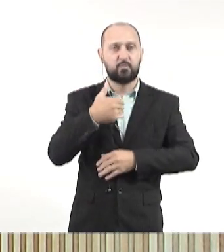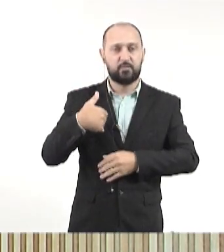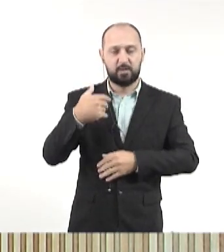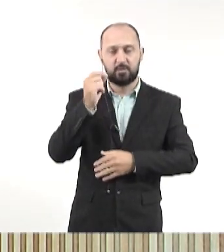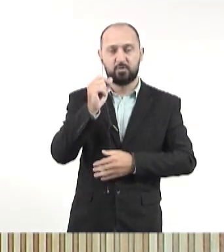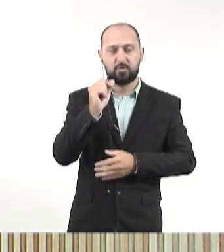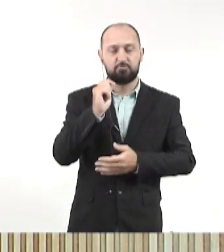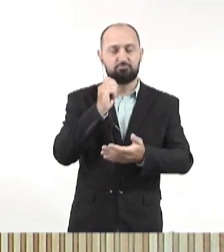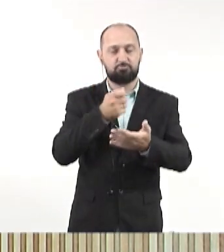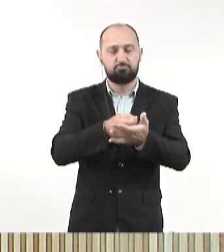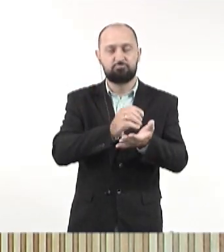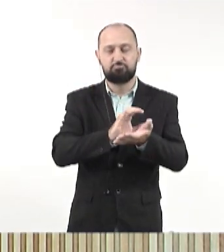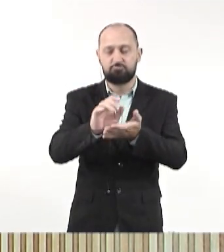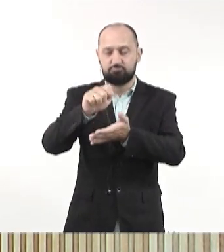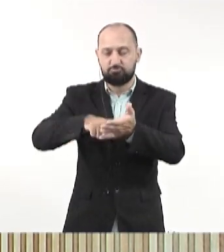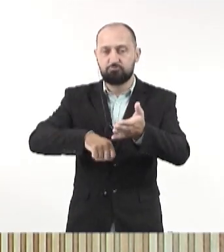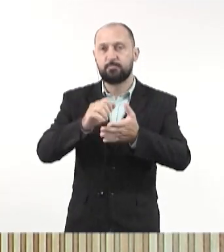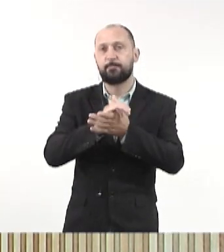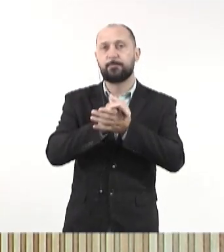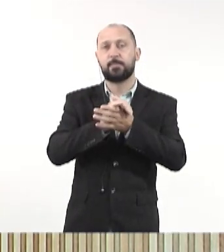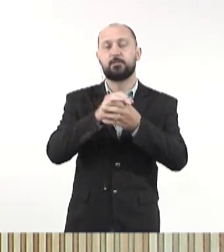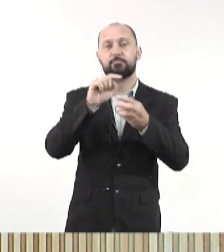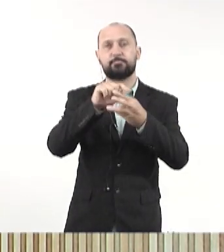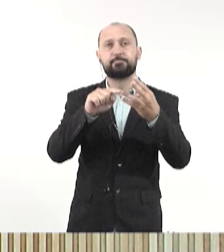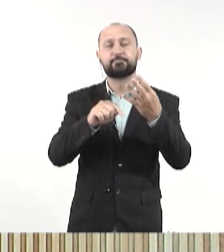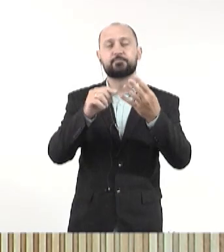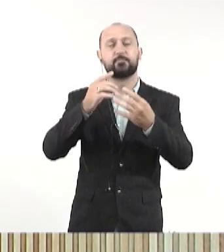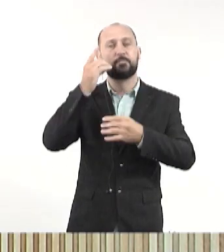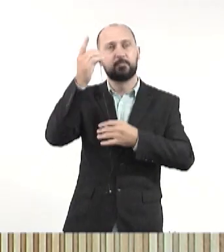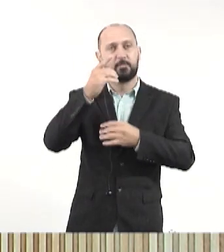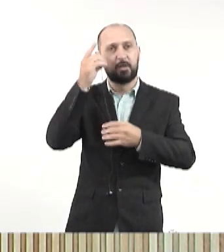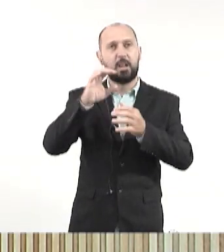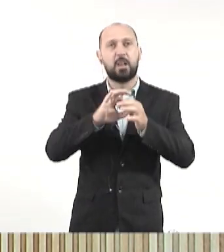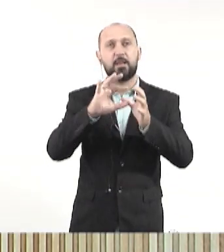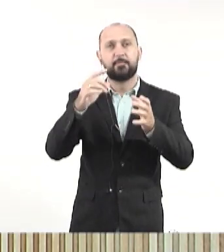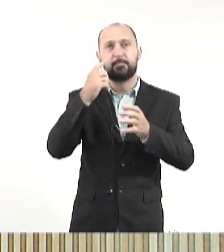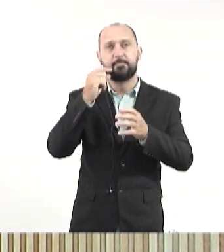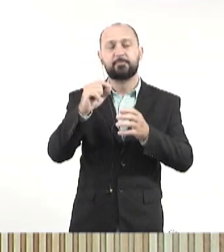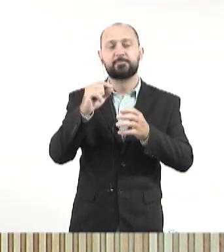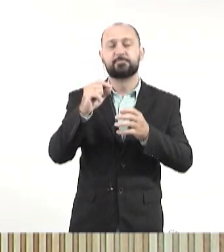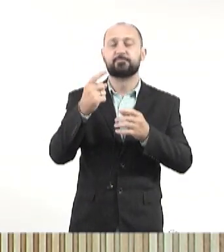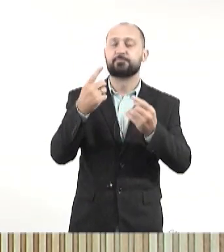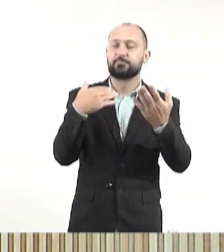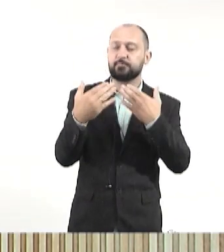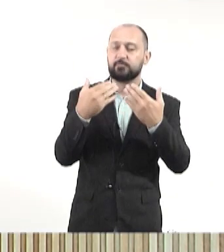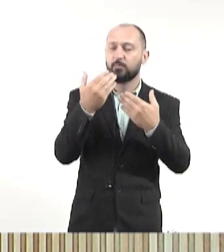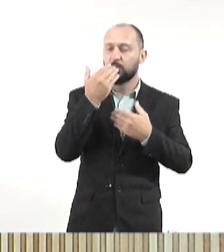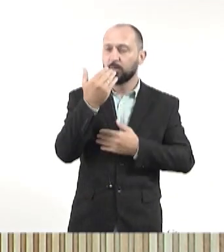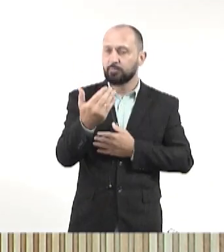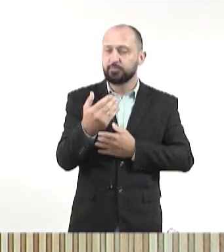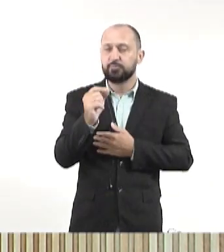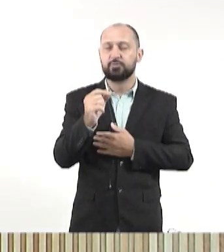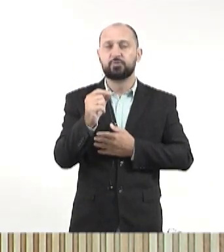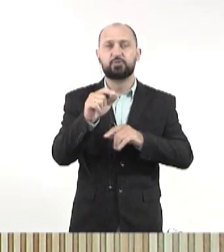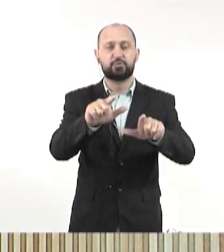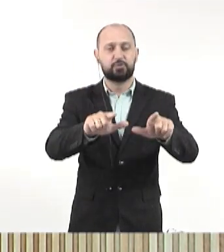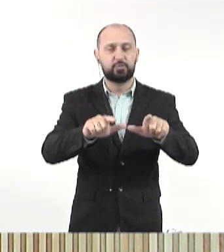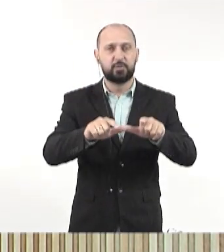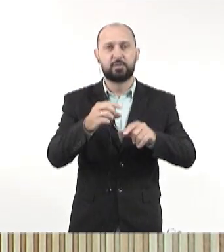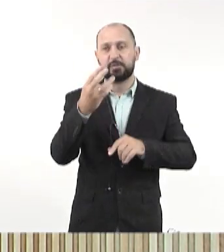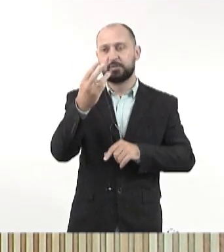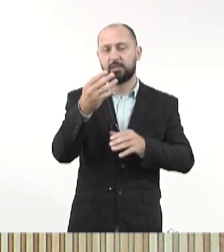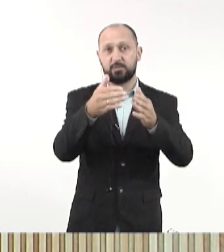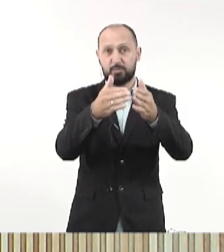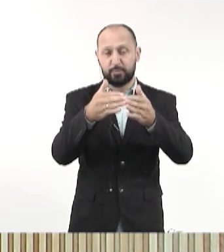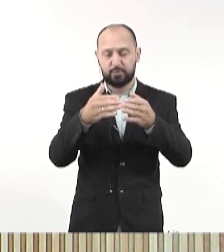do governador. Bom, além dessas matérias, os deputados também deliberaram sobre as indicações, os requerimentos. Na sessão de hoje,